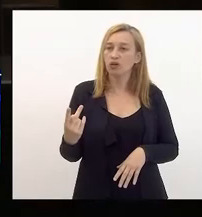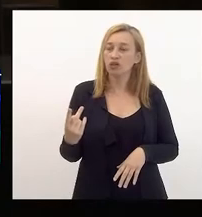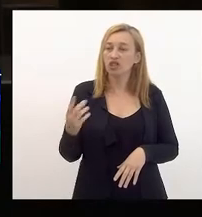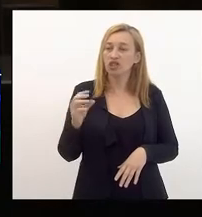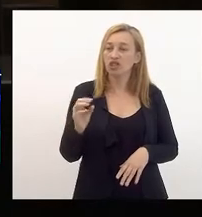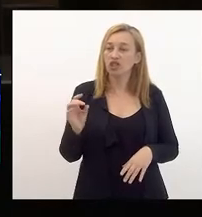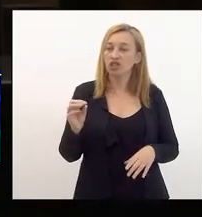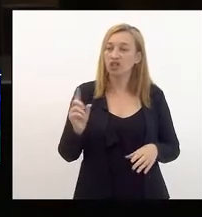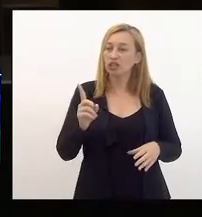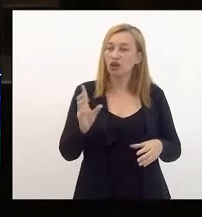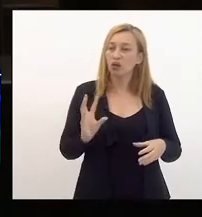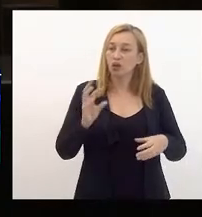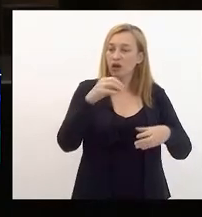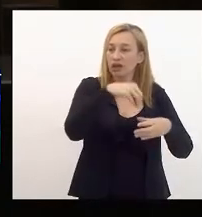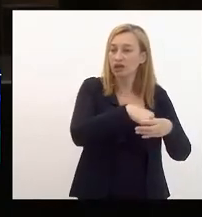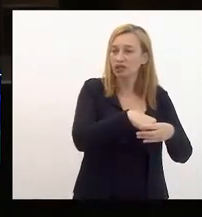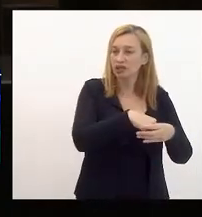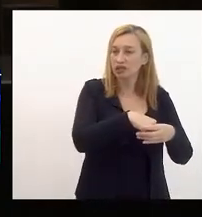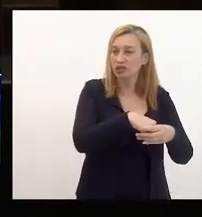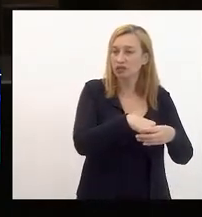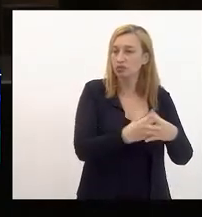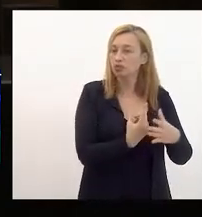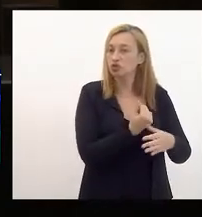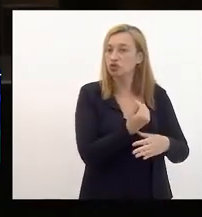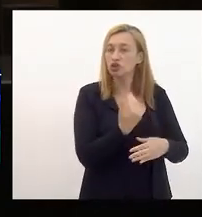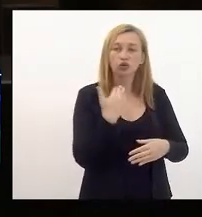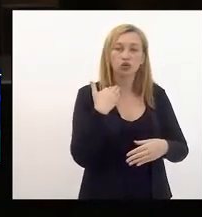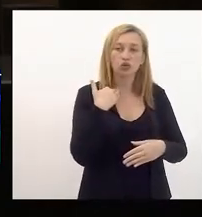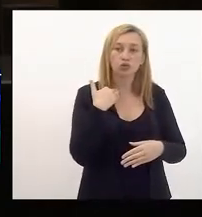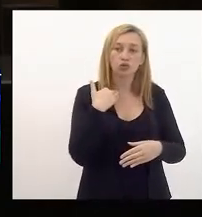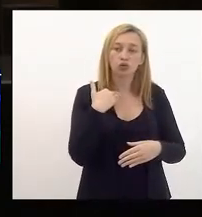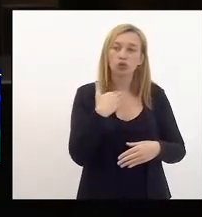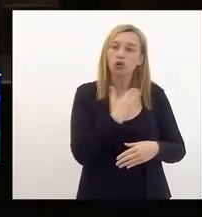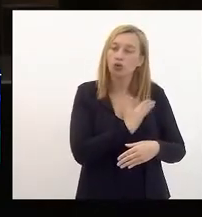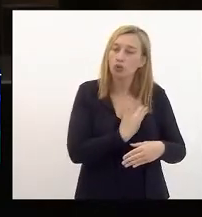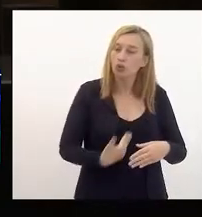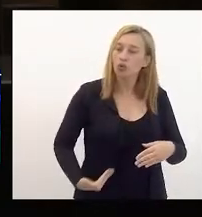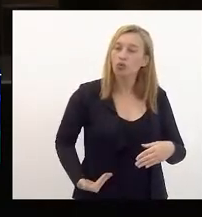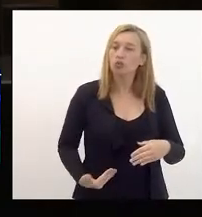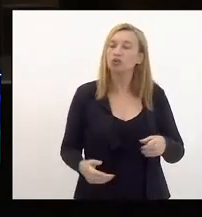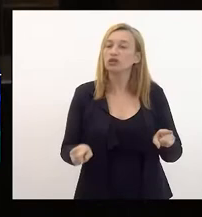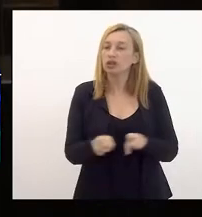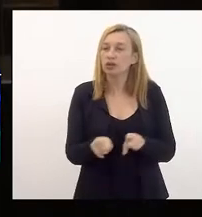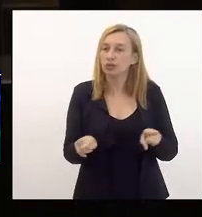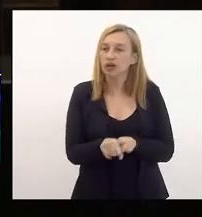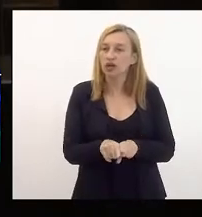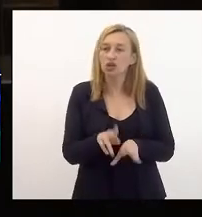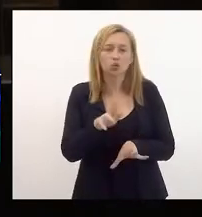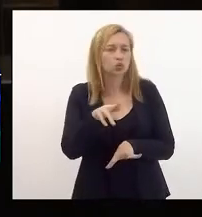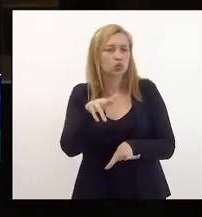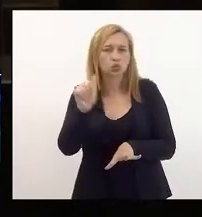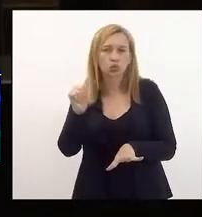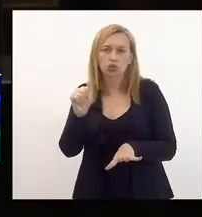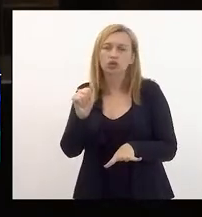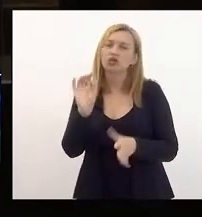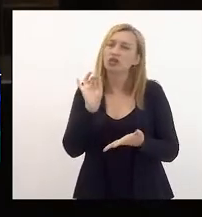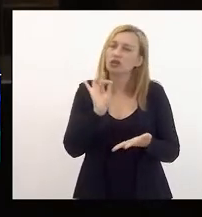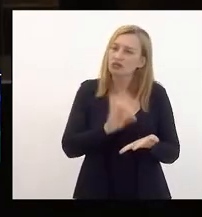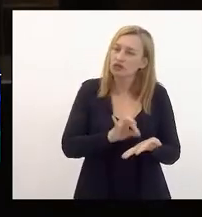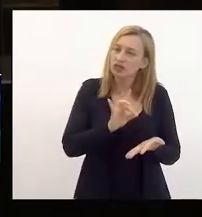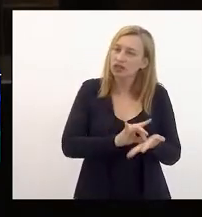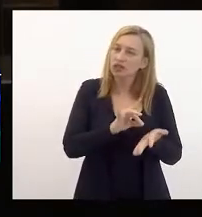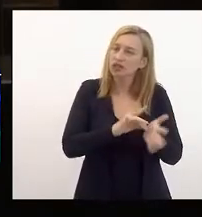entrar nas receitas públicas e cujas contrapartidas nunca foram realmente